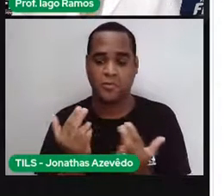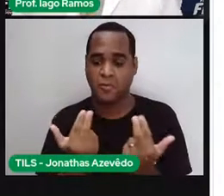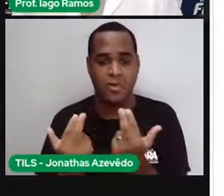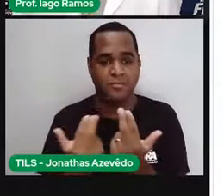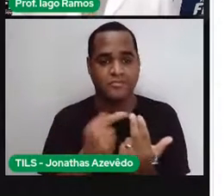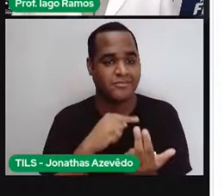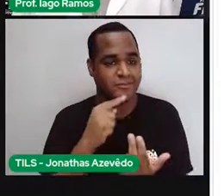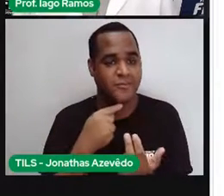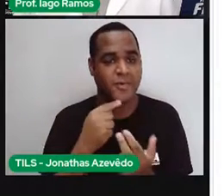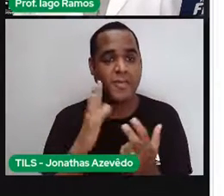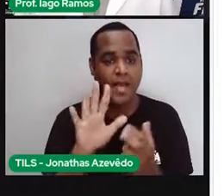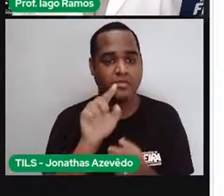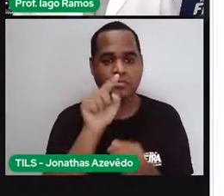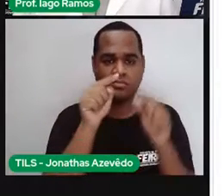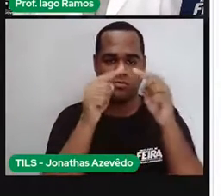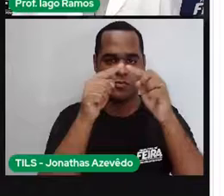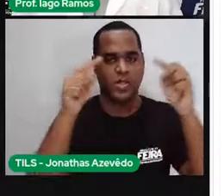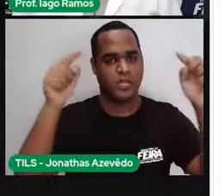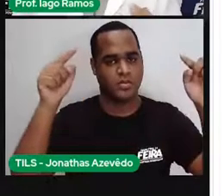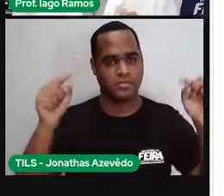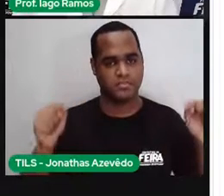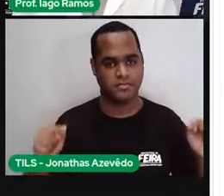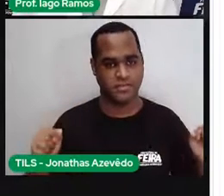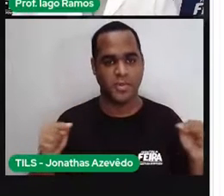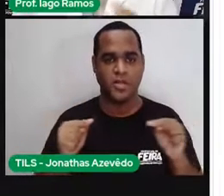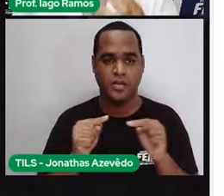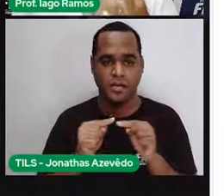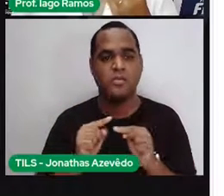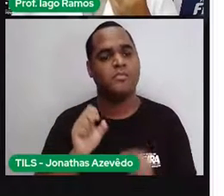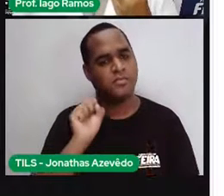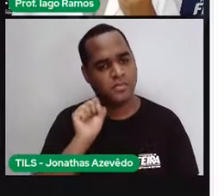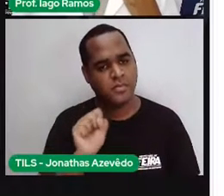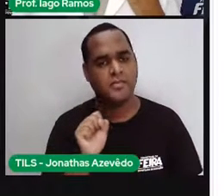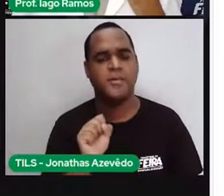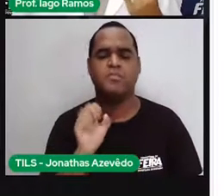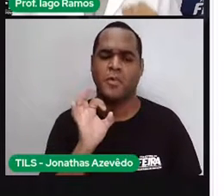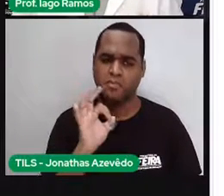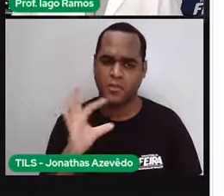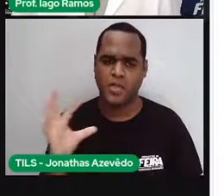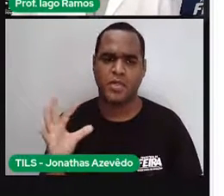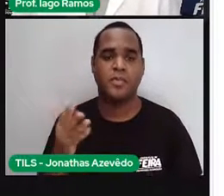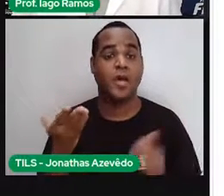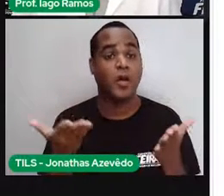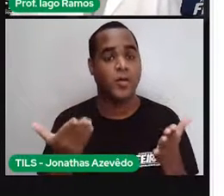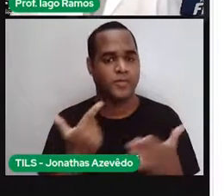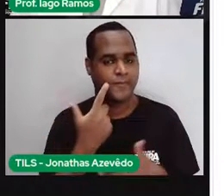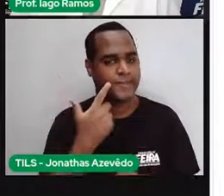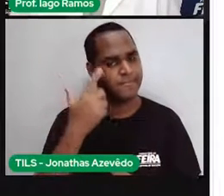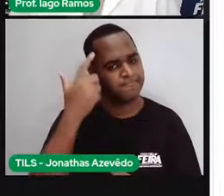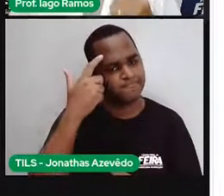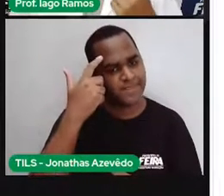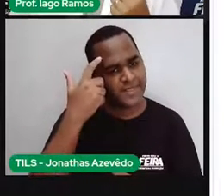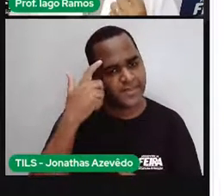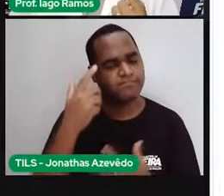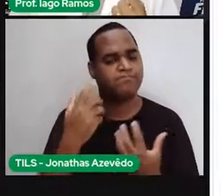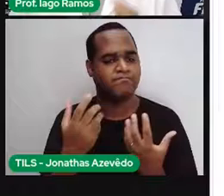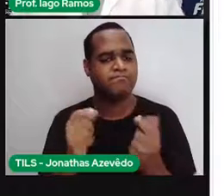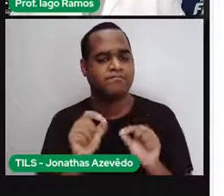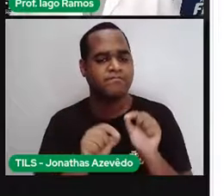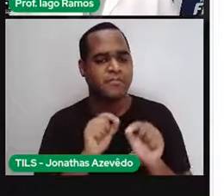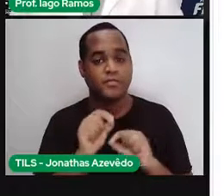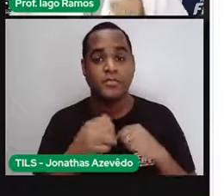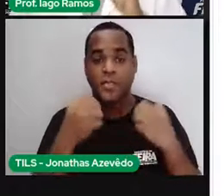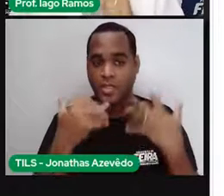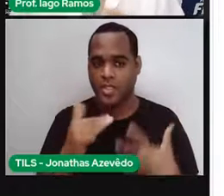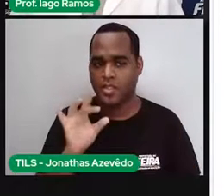quadrado. Né? Mas essa é a forma que a gente pensaria. Só que